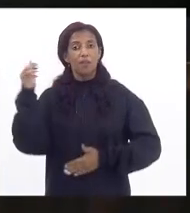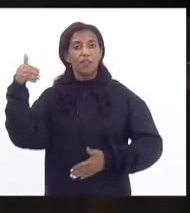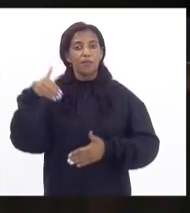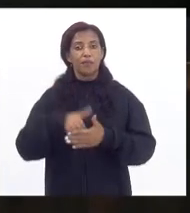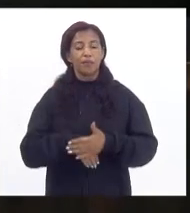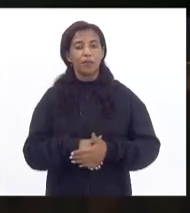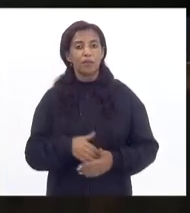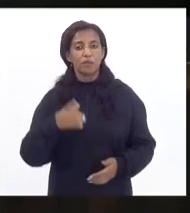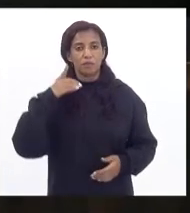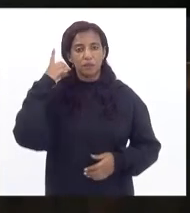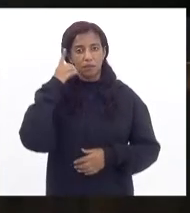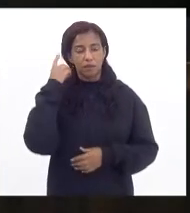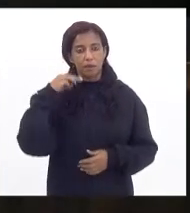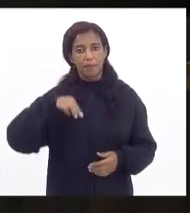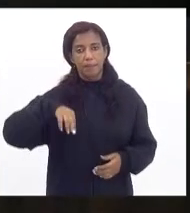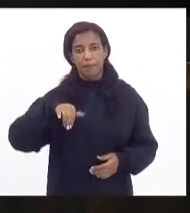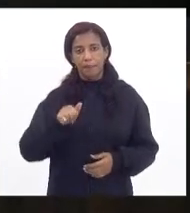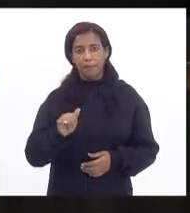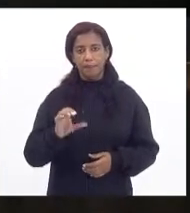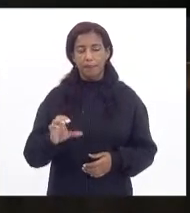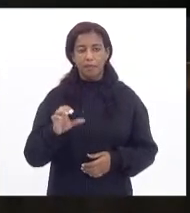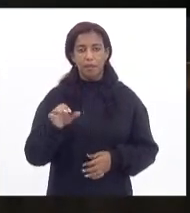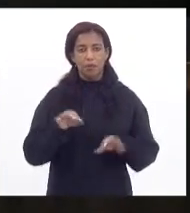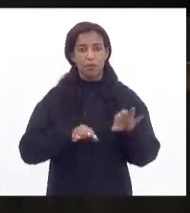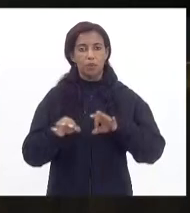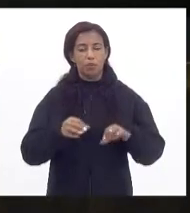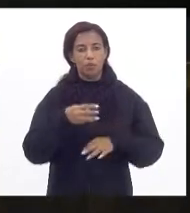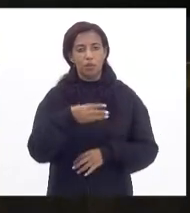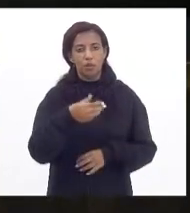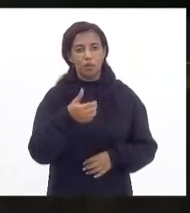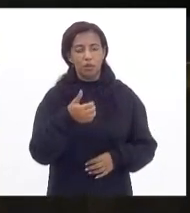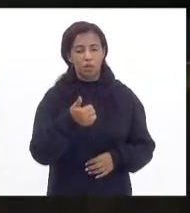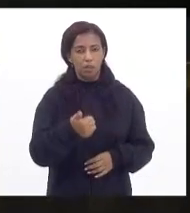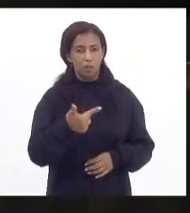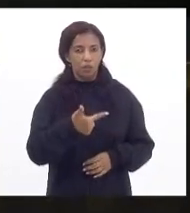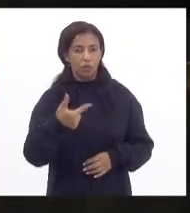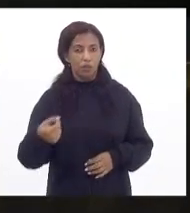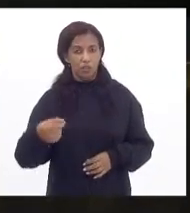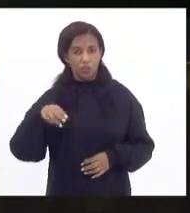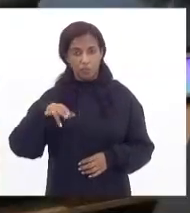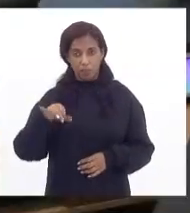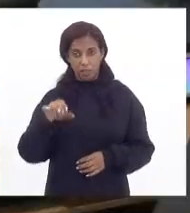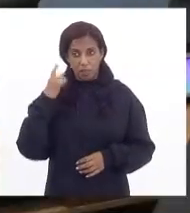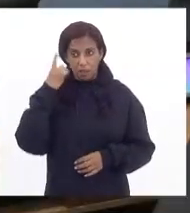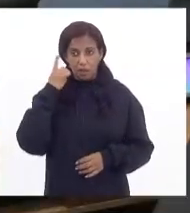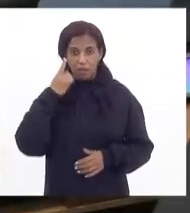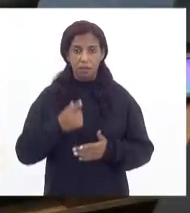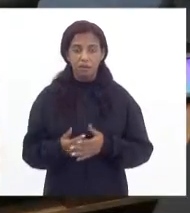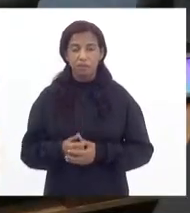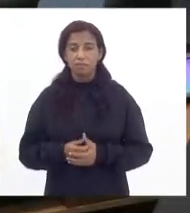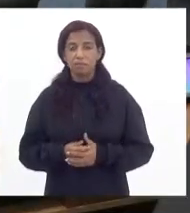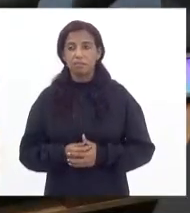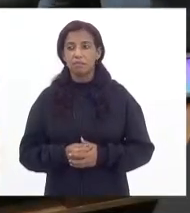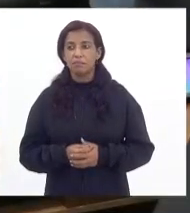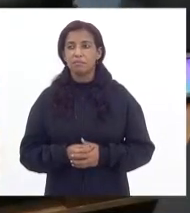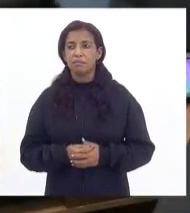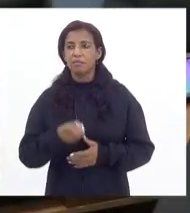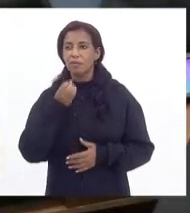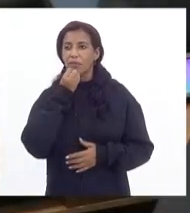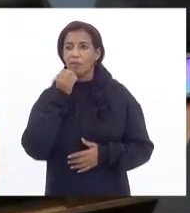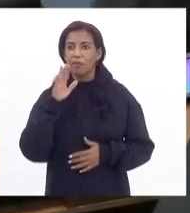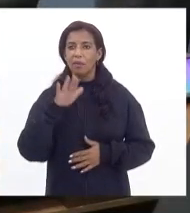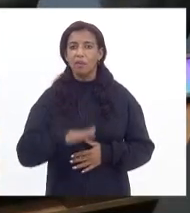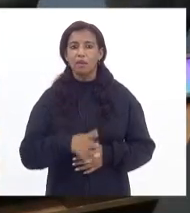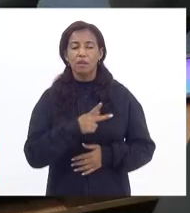o deputado Carlos Mink no projeto 31-20-2020. Deputado Carlos Mink. Boa tarde,